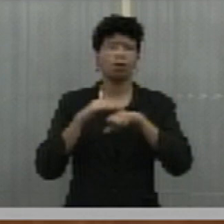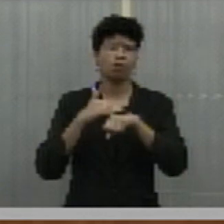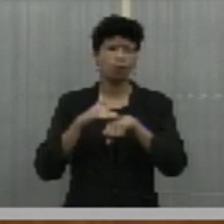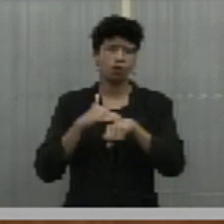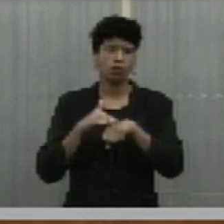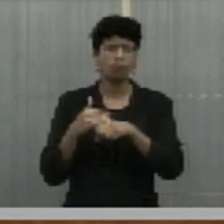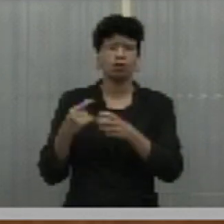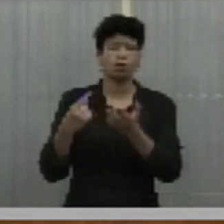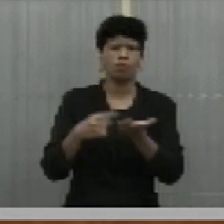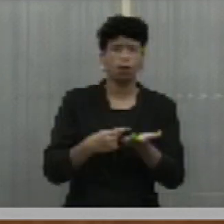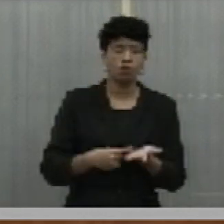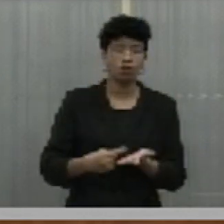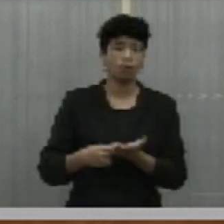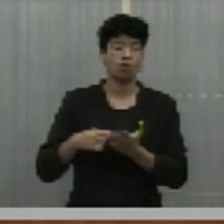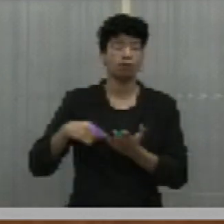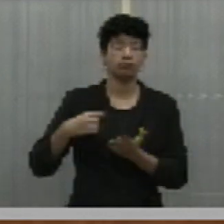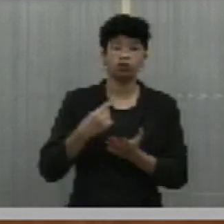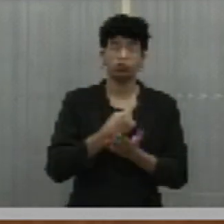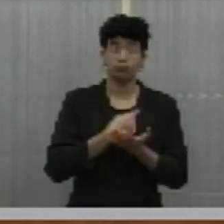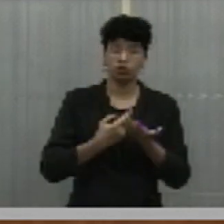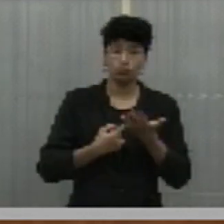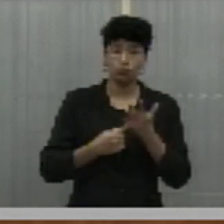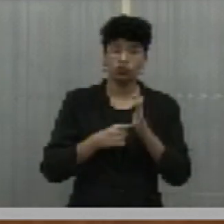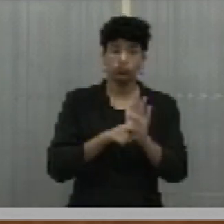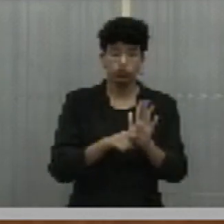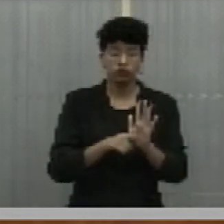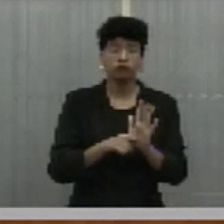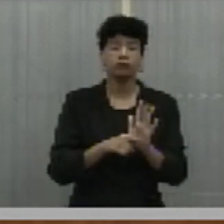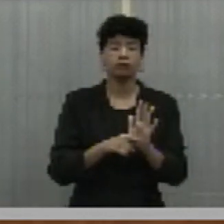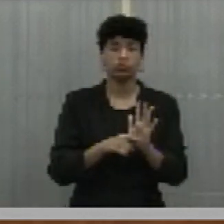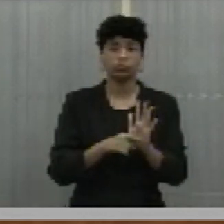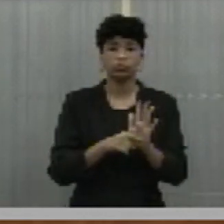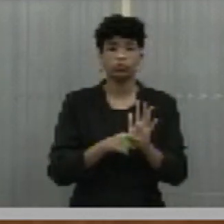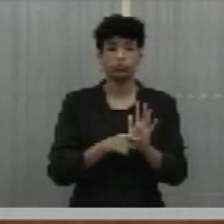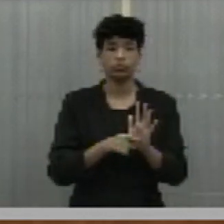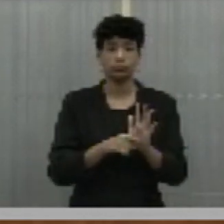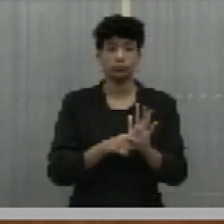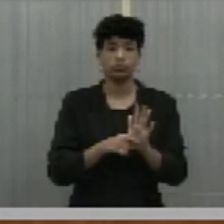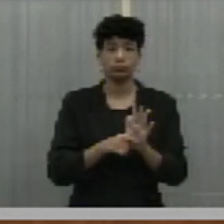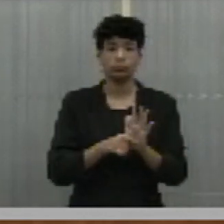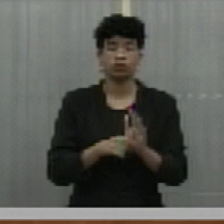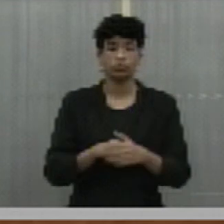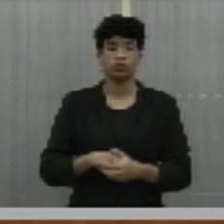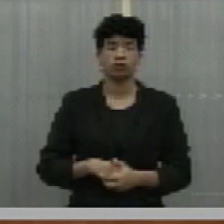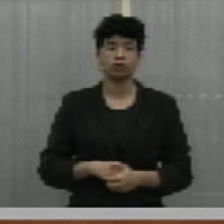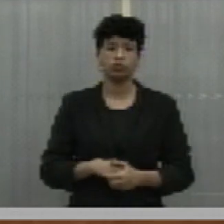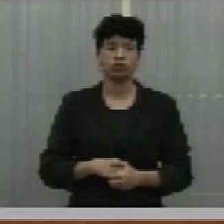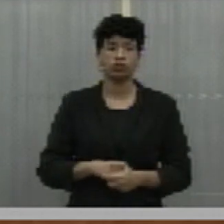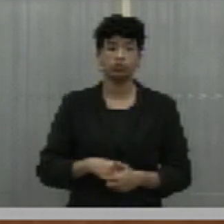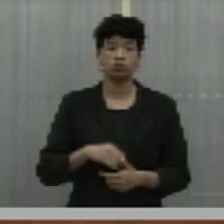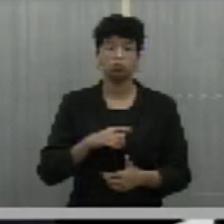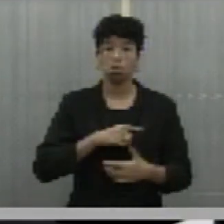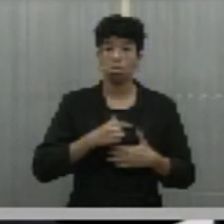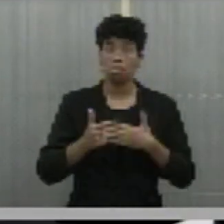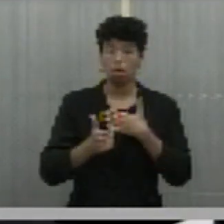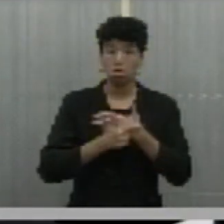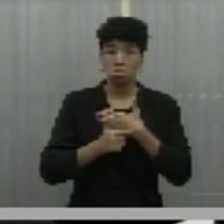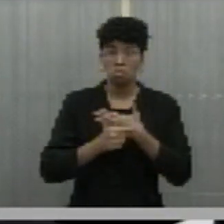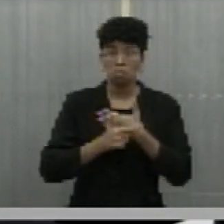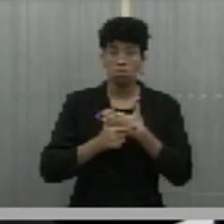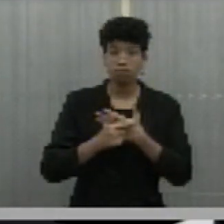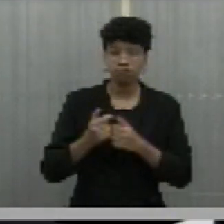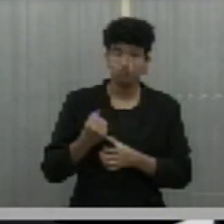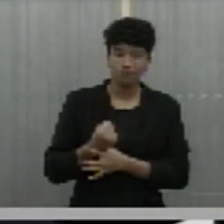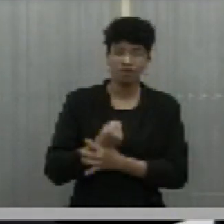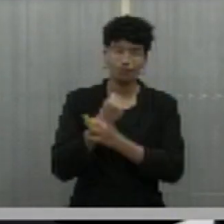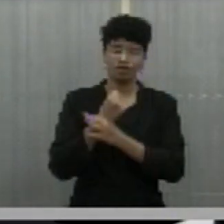nós colocamos para o presidente, deputado Gil, que essa Casa tem o papel de defender os